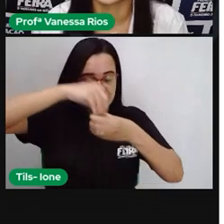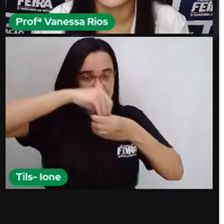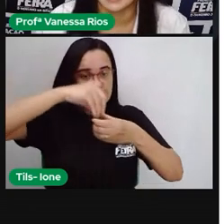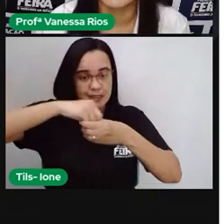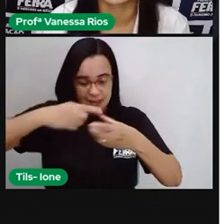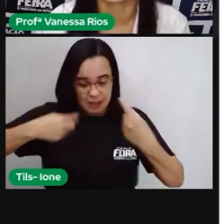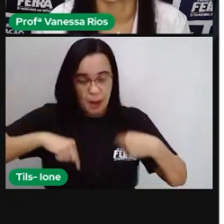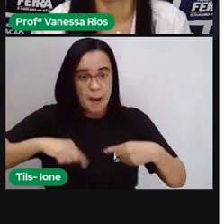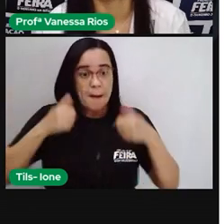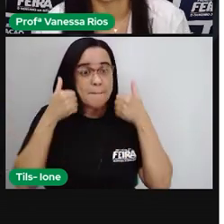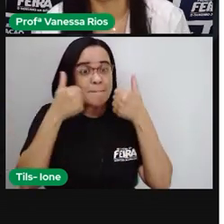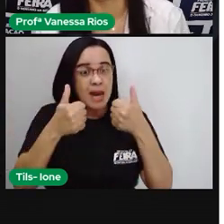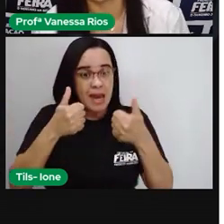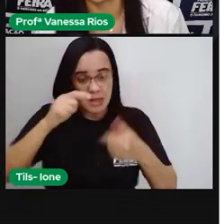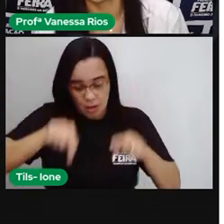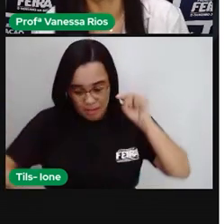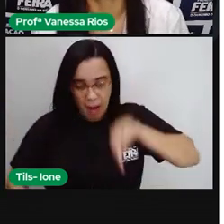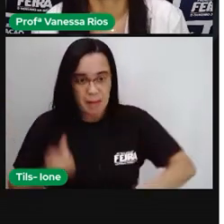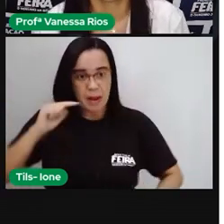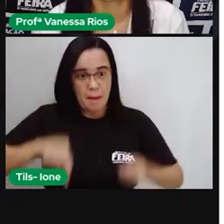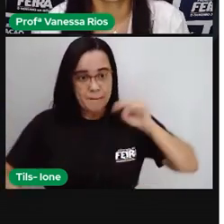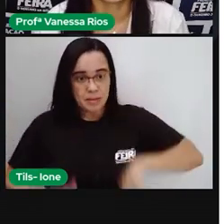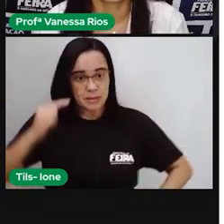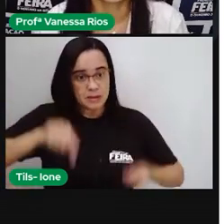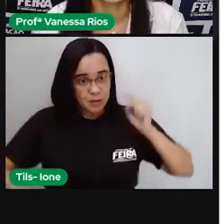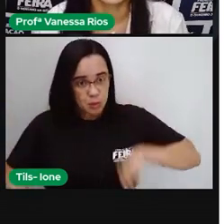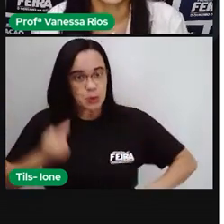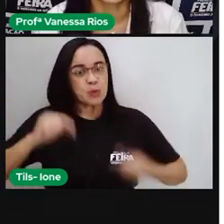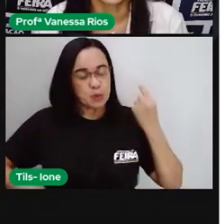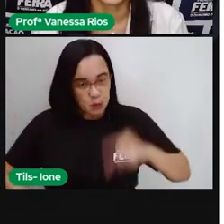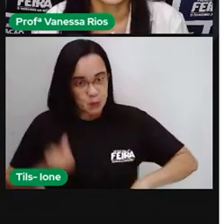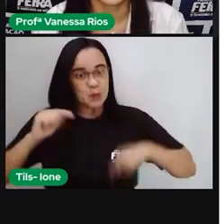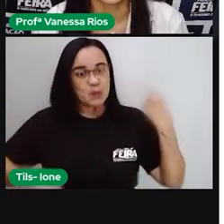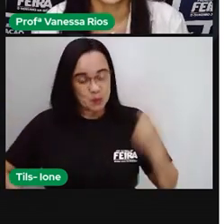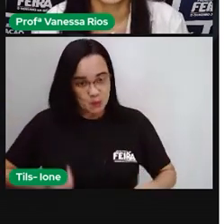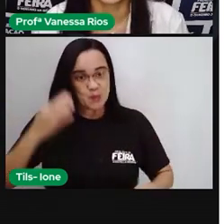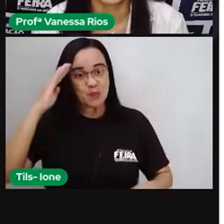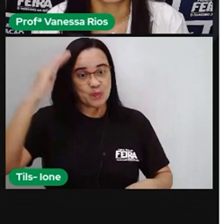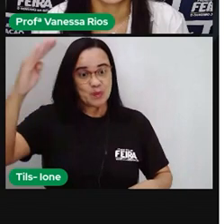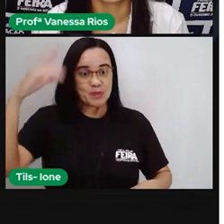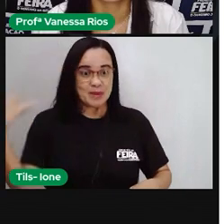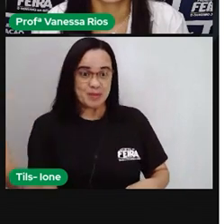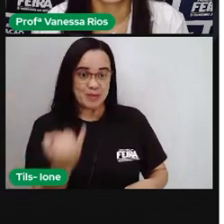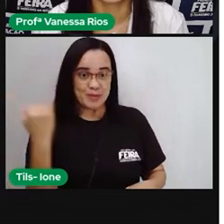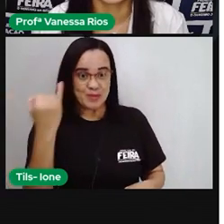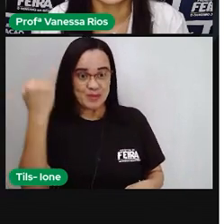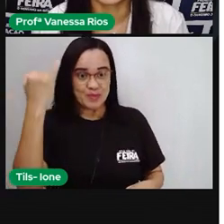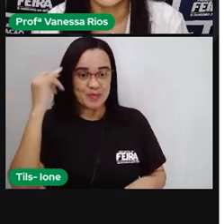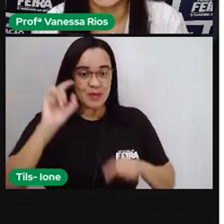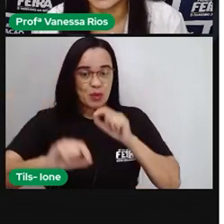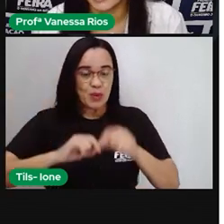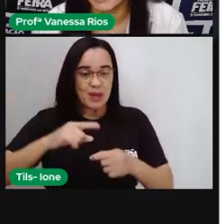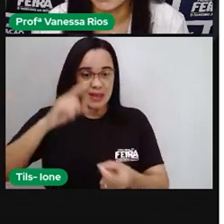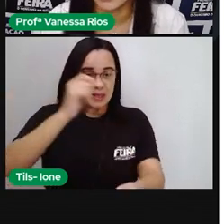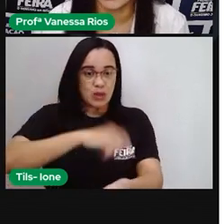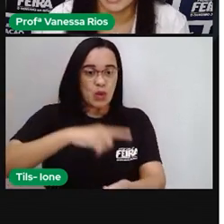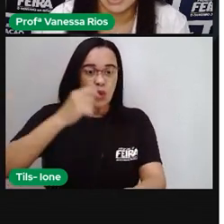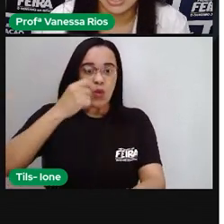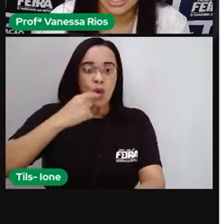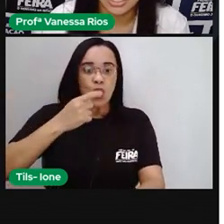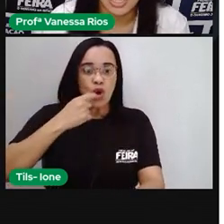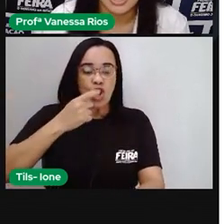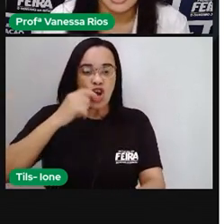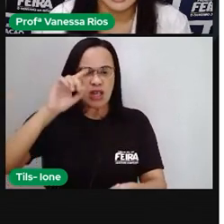funcionar, para desempenhar cada um a sua função. E a gente observa aí que o sangue circula por caminhos